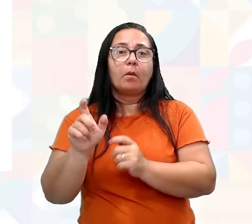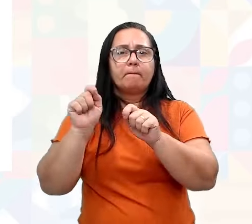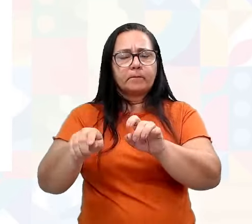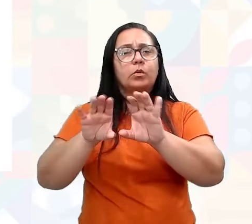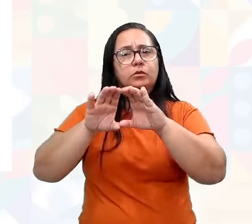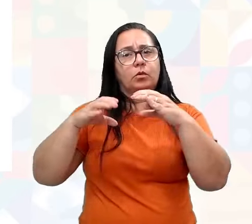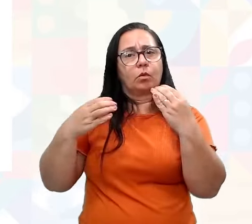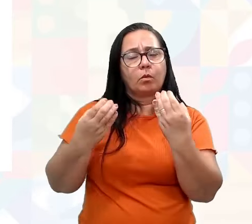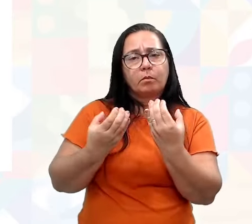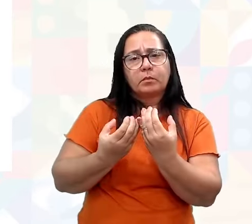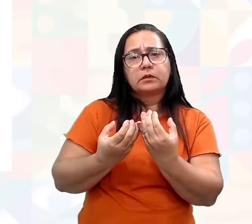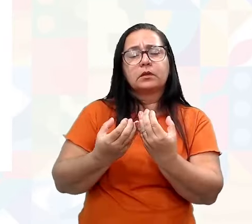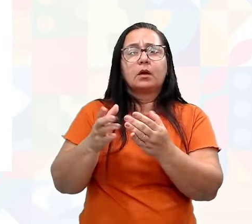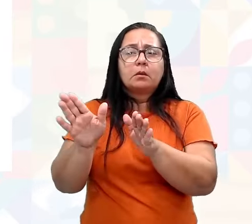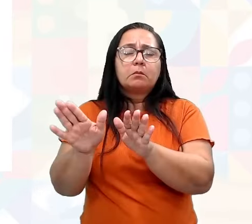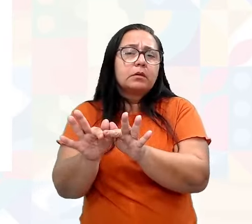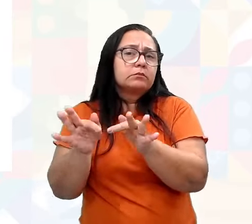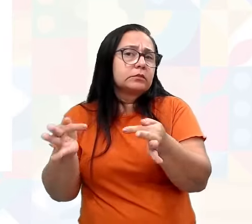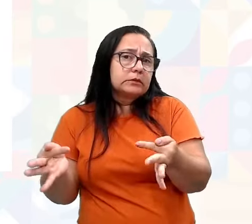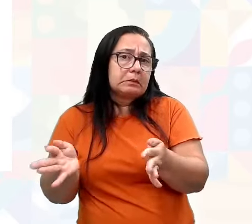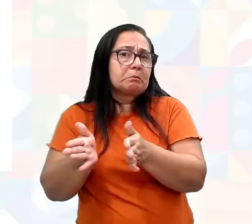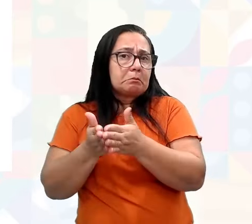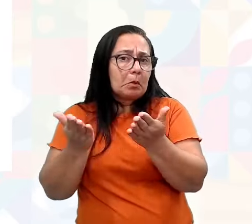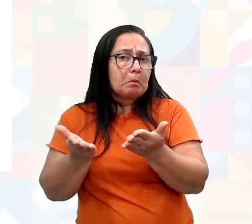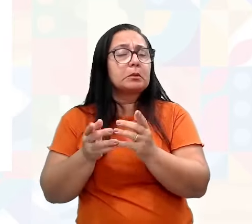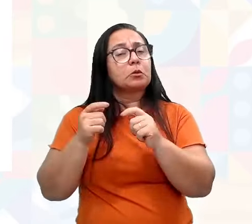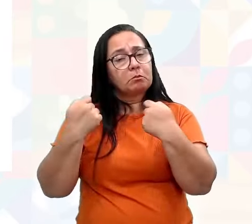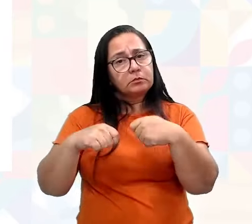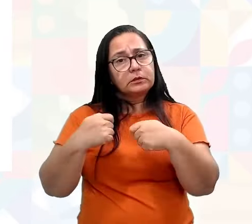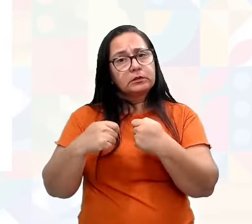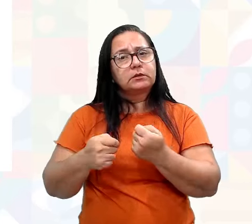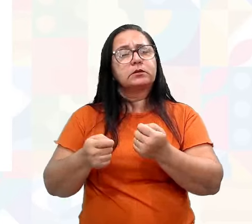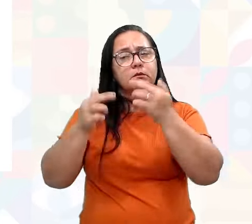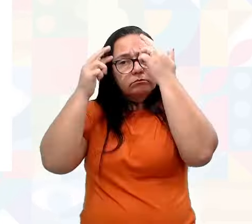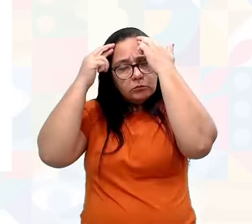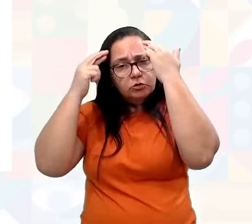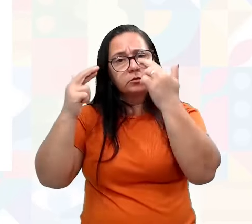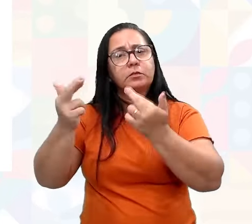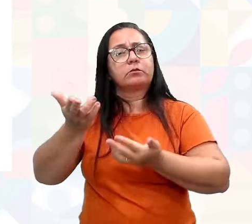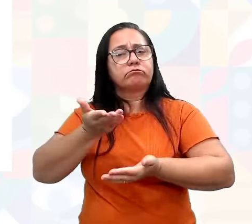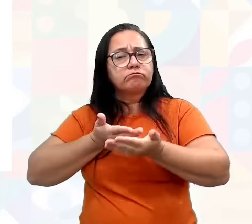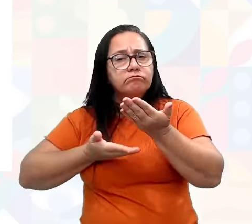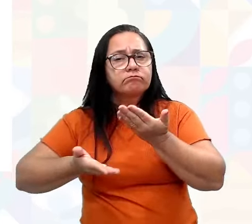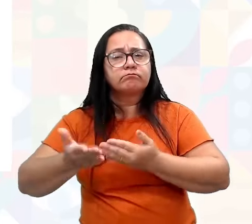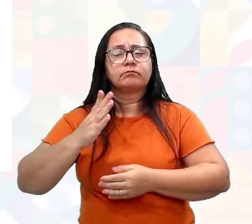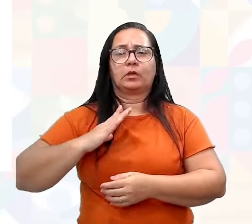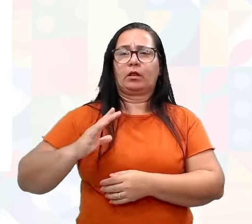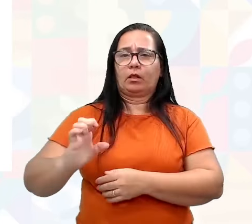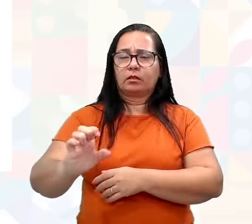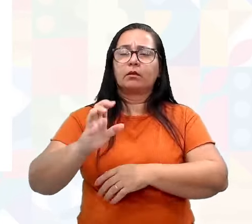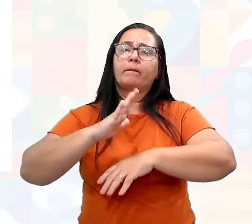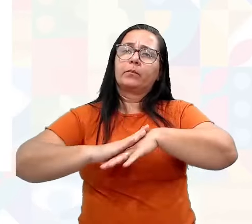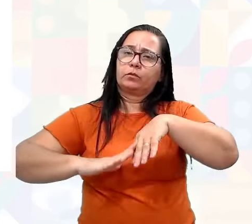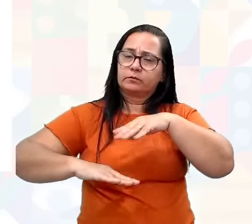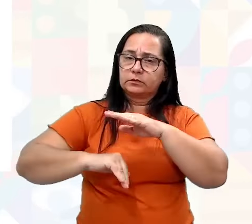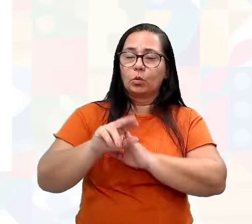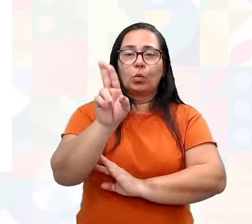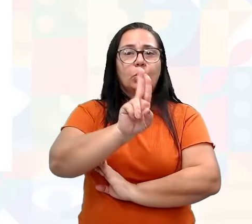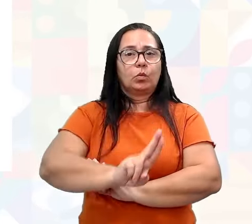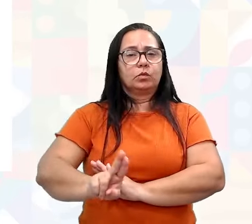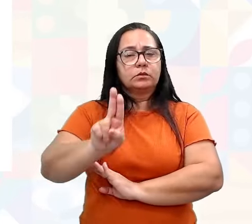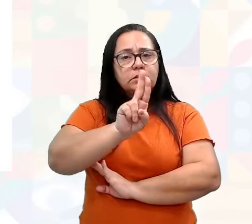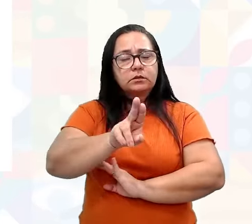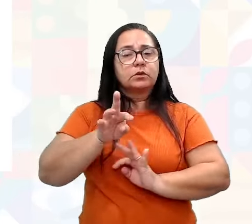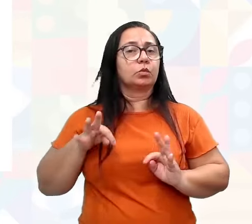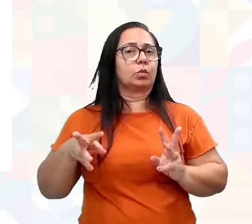comunidade mais carente, né? Então, tem que ter essa sensibilidade, esse jogo de cintura, essa ética profissional, utilizando